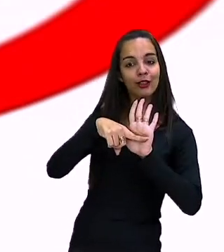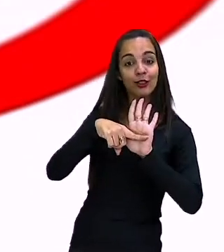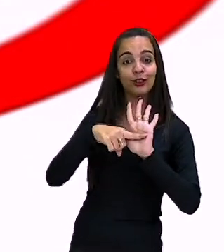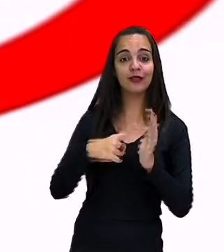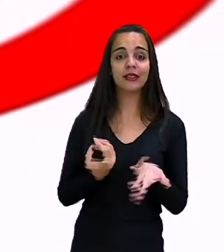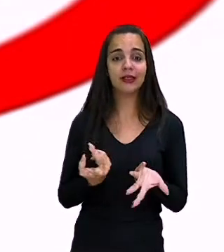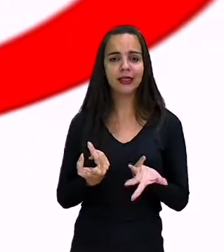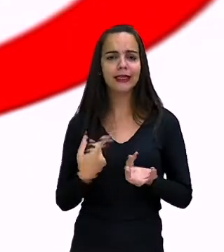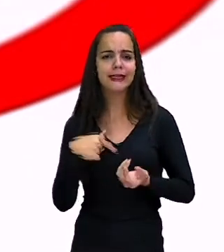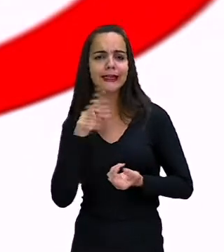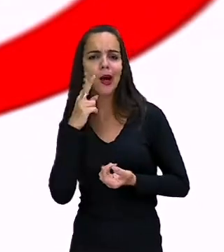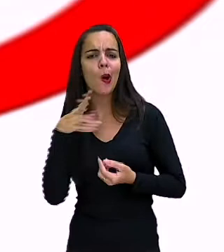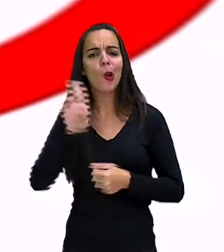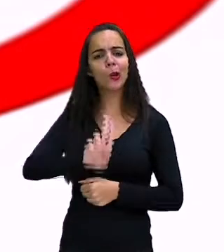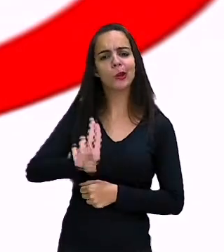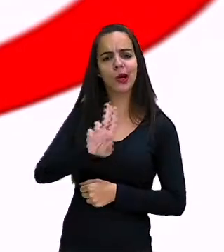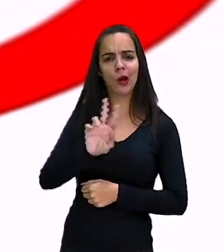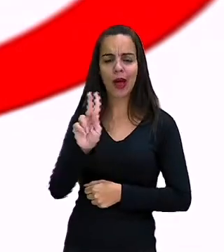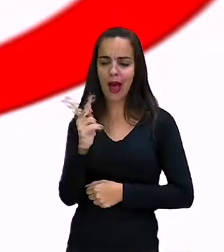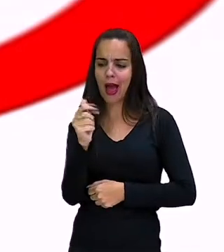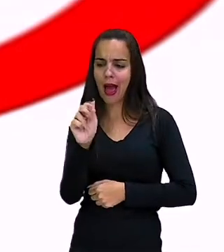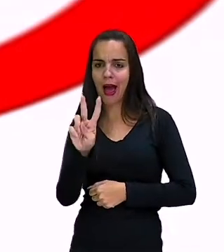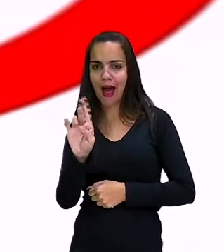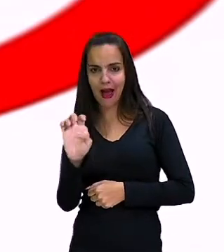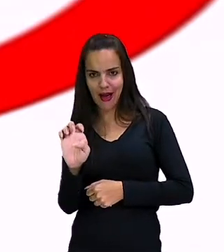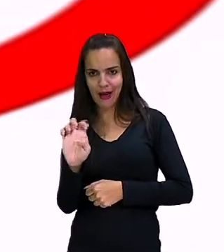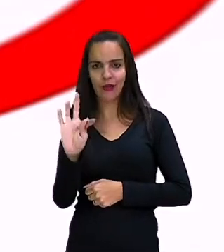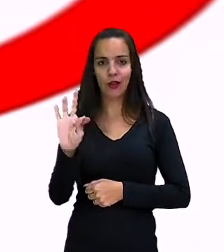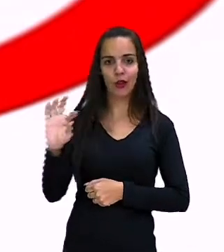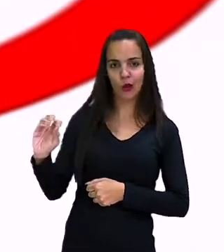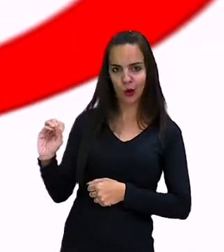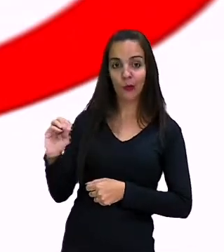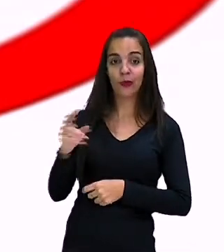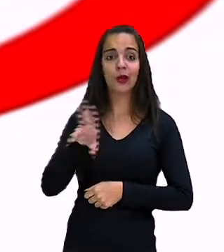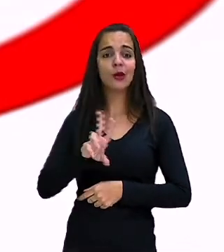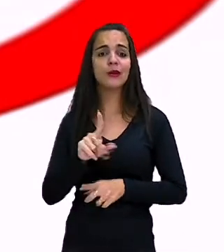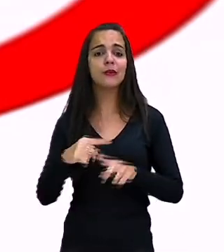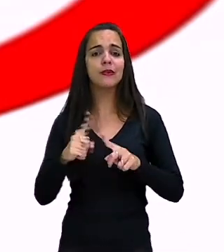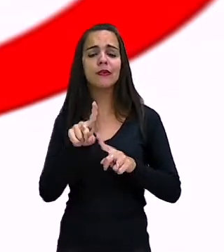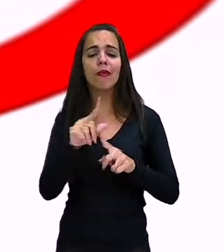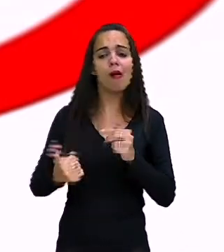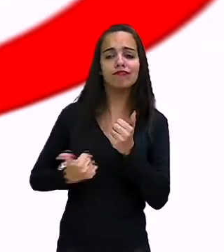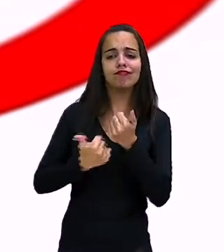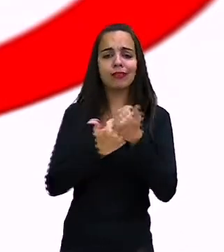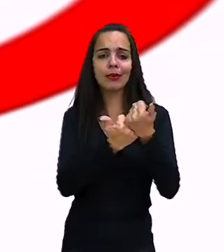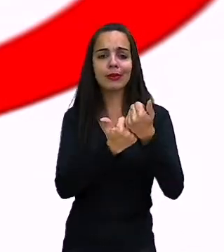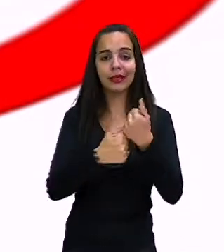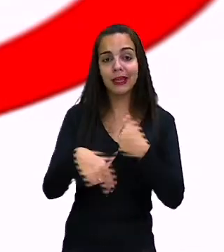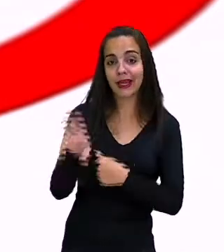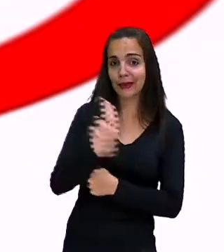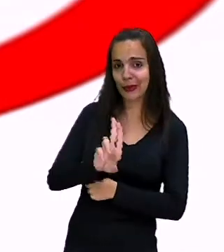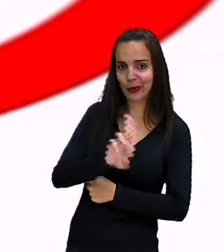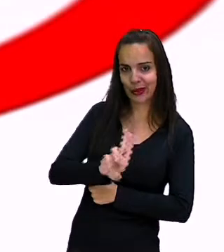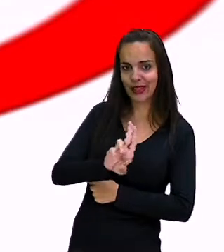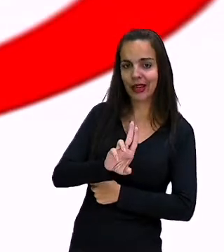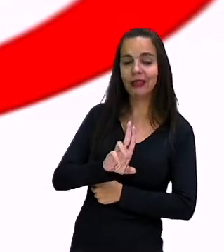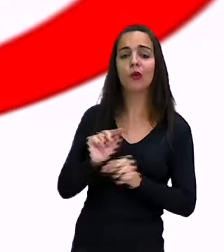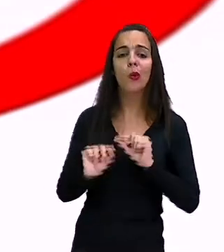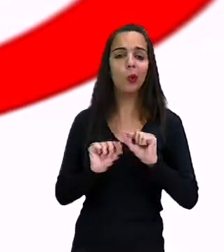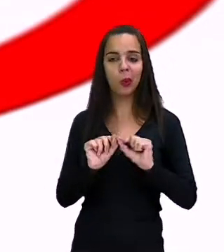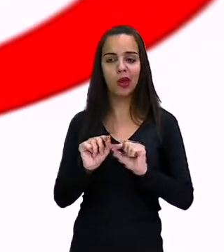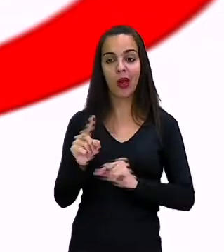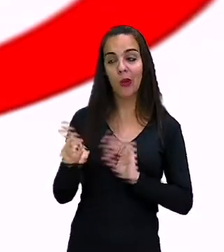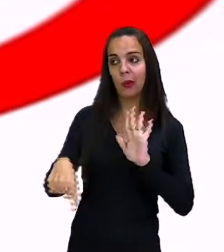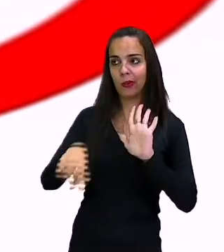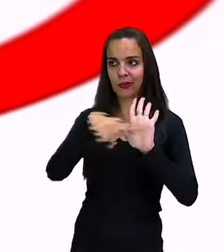né? Nós fizemos antes o shouldn't e agora nós vamos fazer com have to, ok? Usamos o verbo